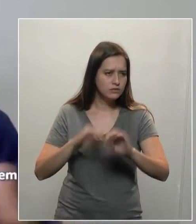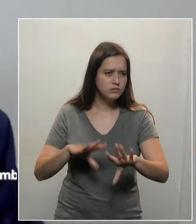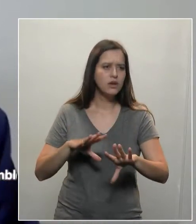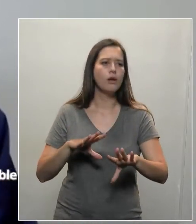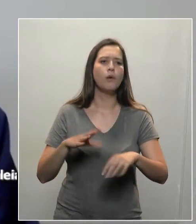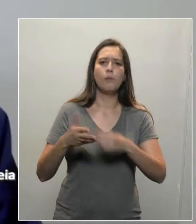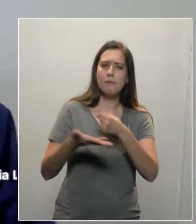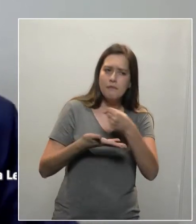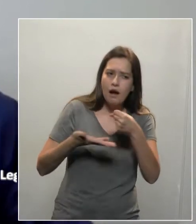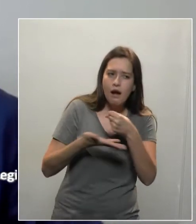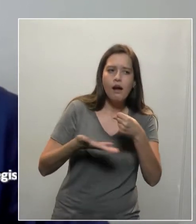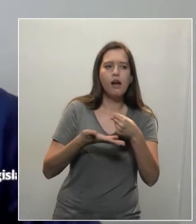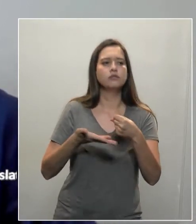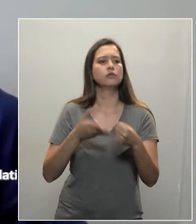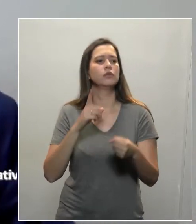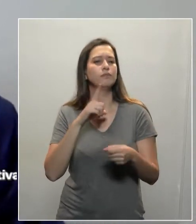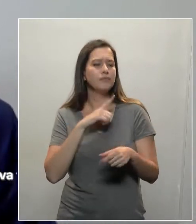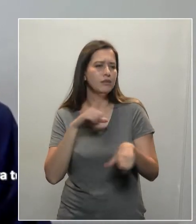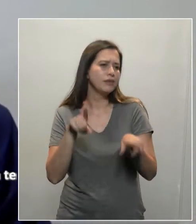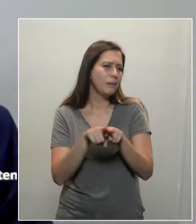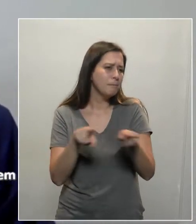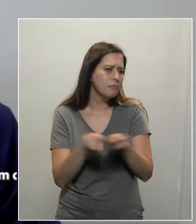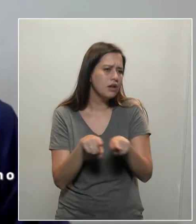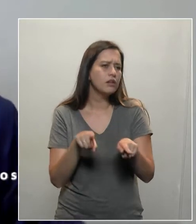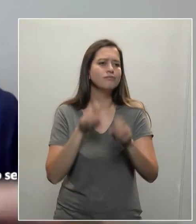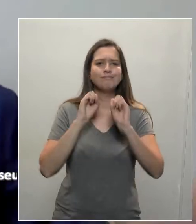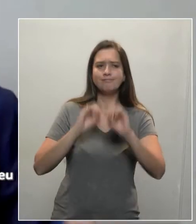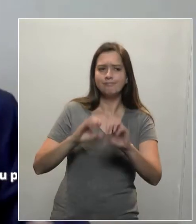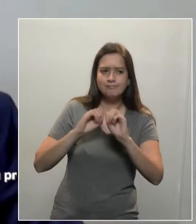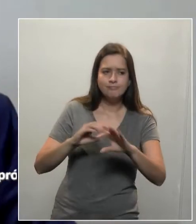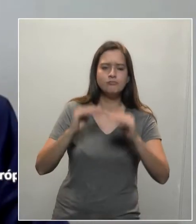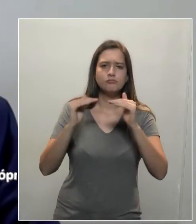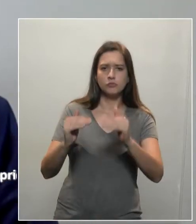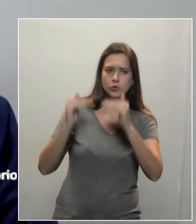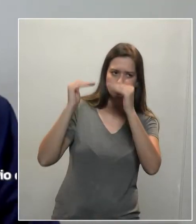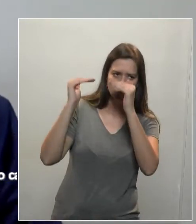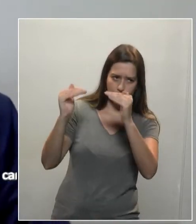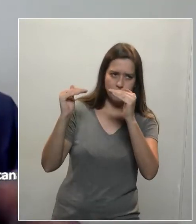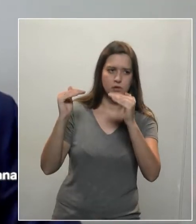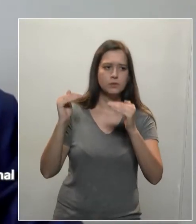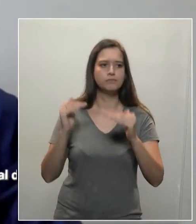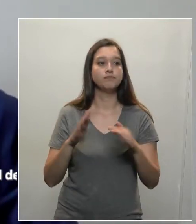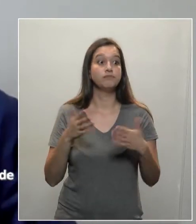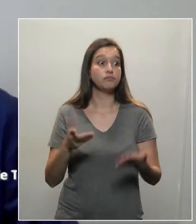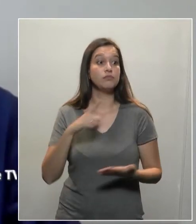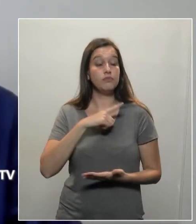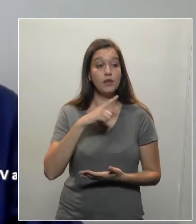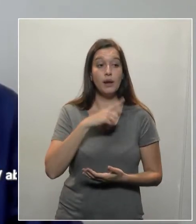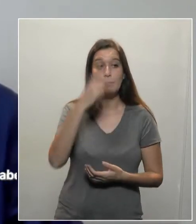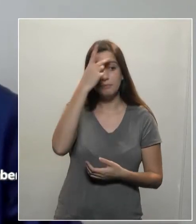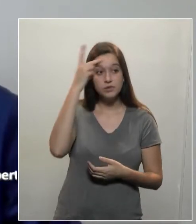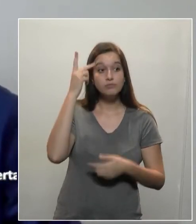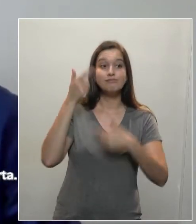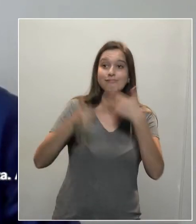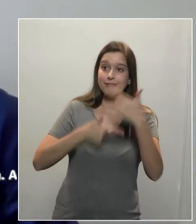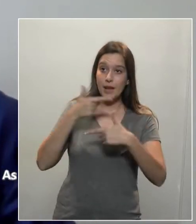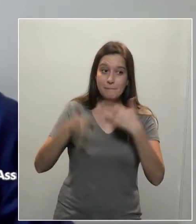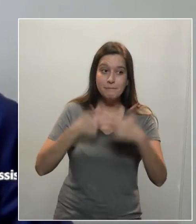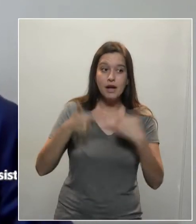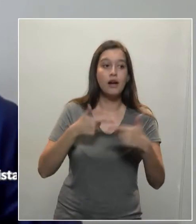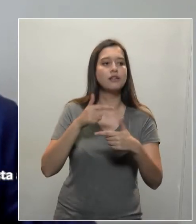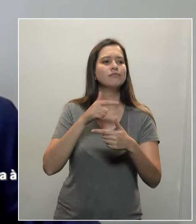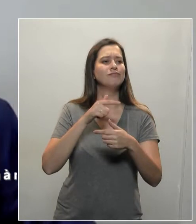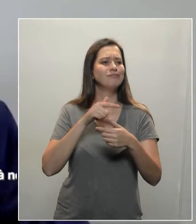básica quanto no ensino superior. São os servidores que fazem a segurança, são os servidores que atuam na saúde,